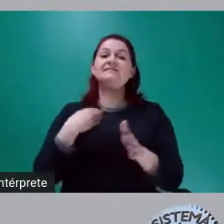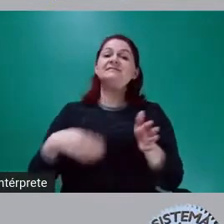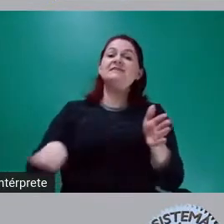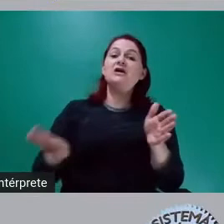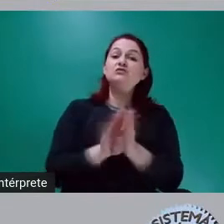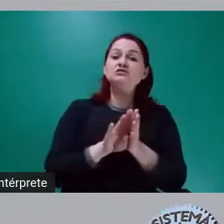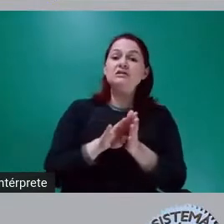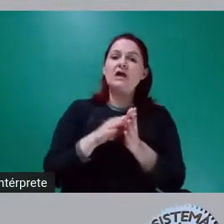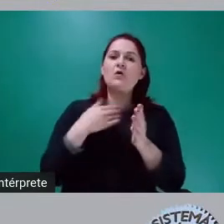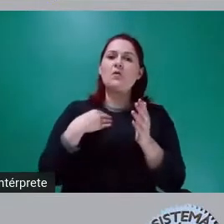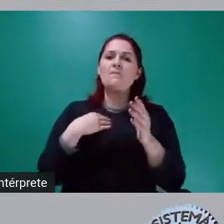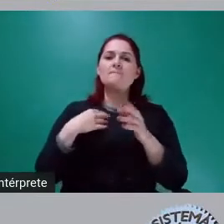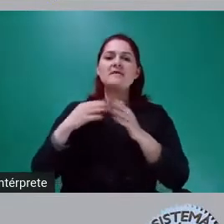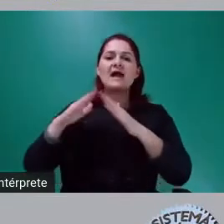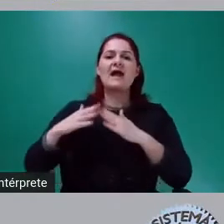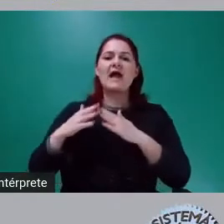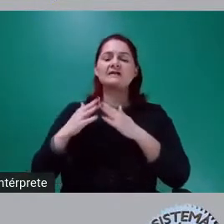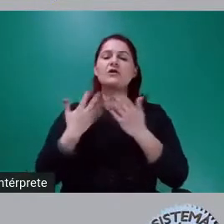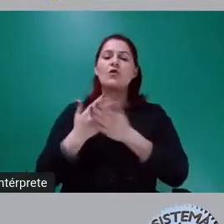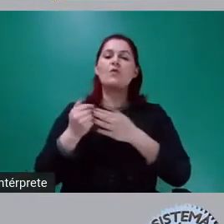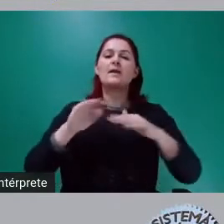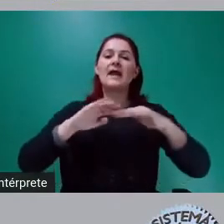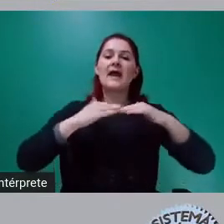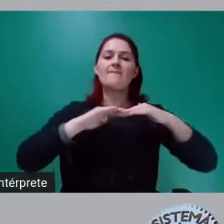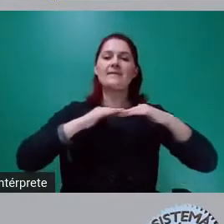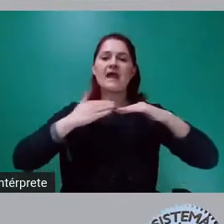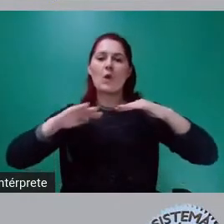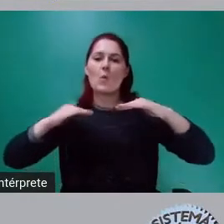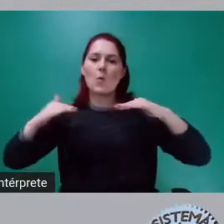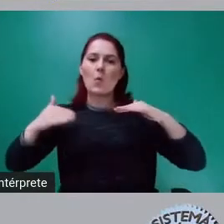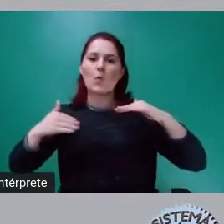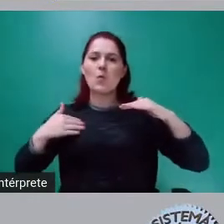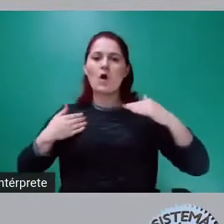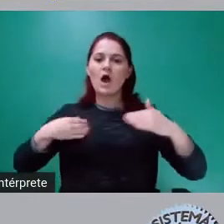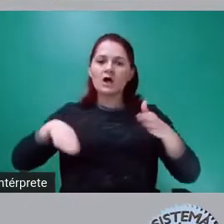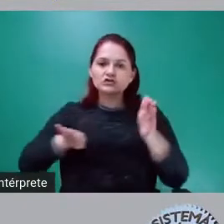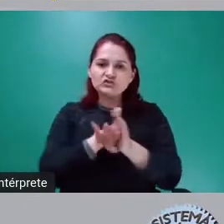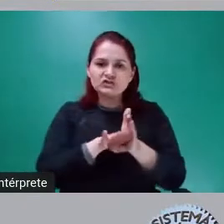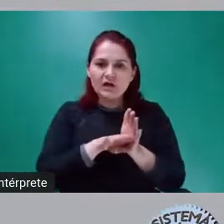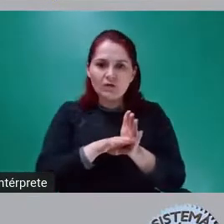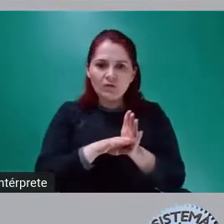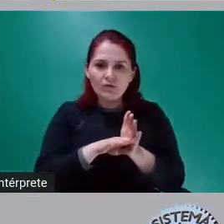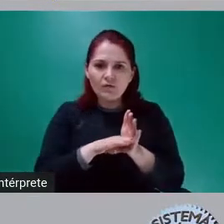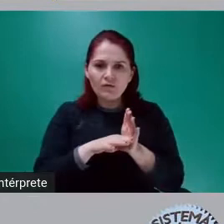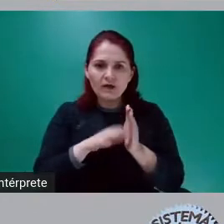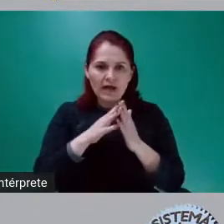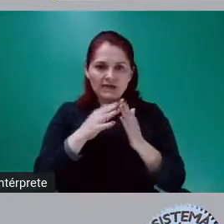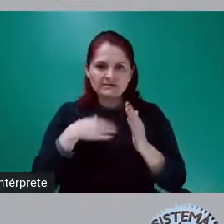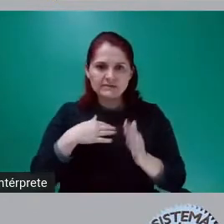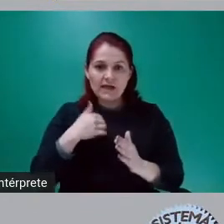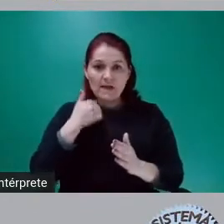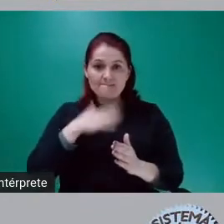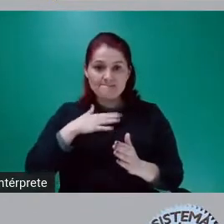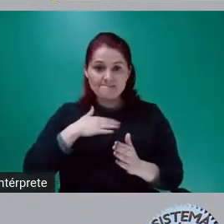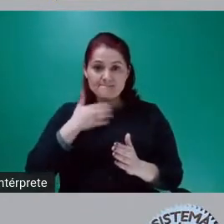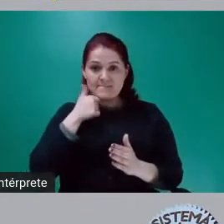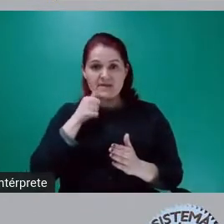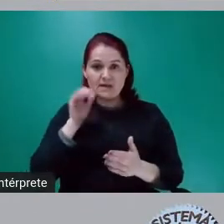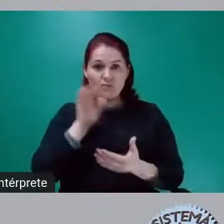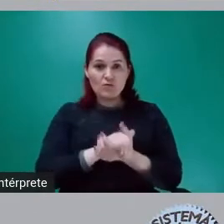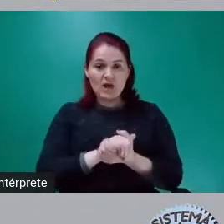por que você comprou? Não, estava baratinho e tal, e eu achei que era um bom negócio, comprei. Você diz, mas o que você vai fazer com esse treminhão? Vou calibrar o pneu.